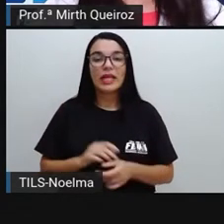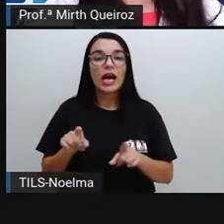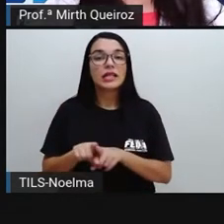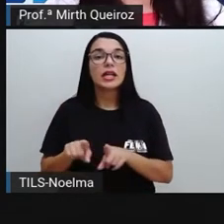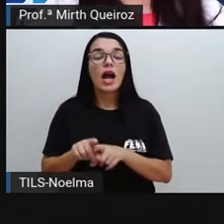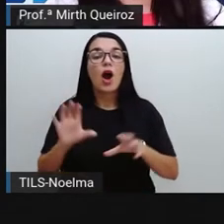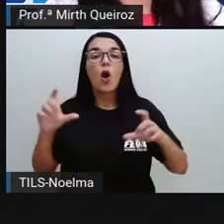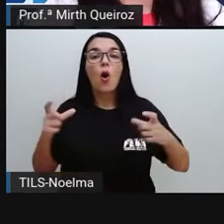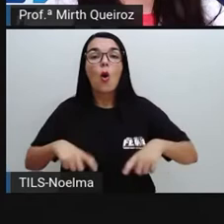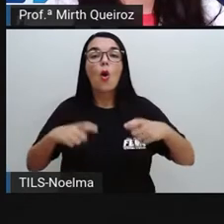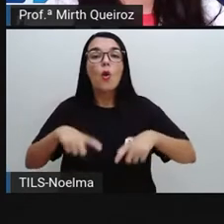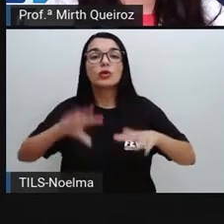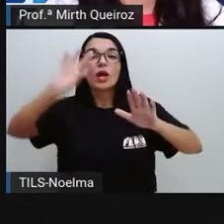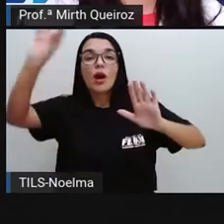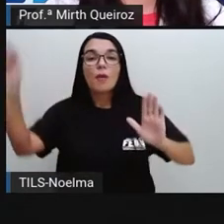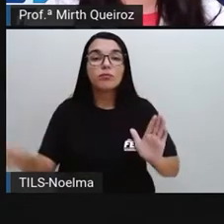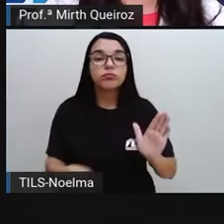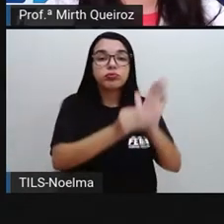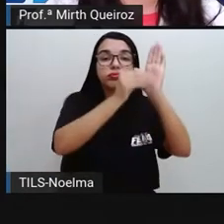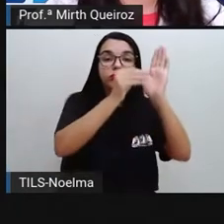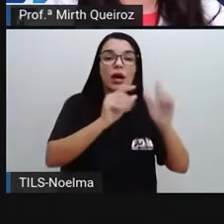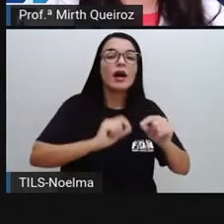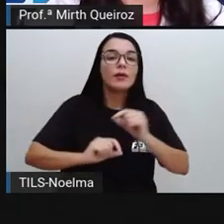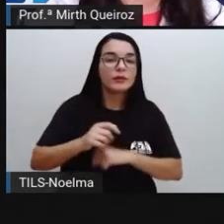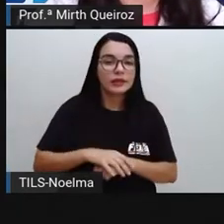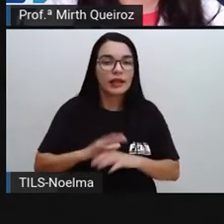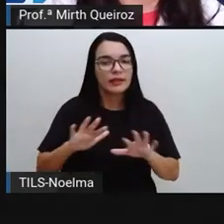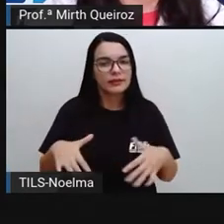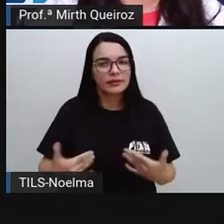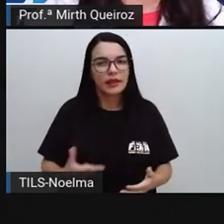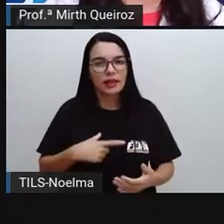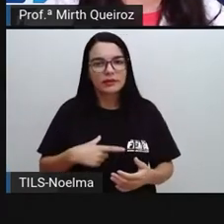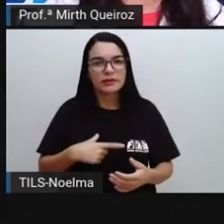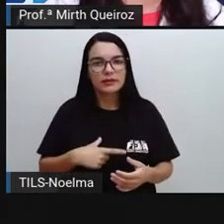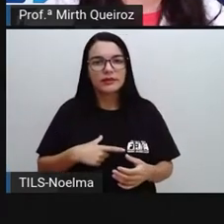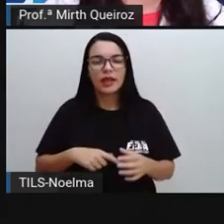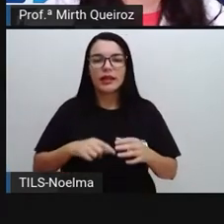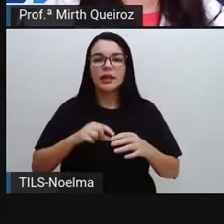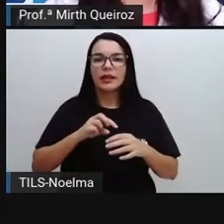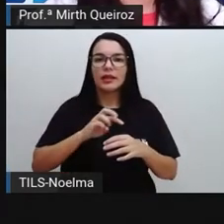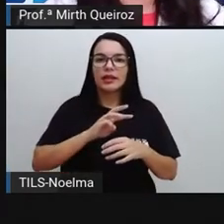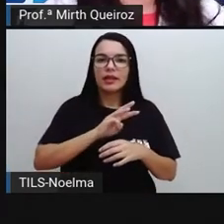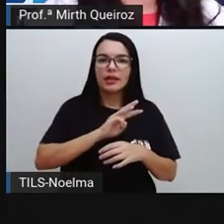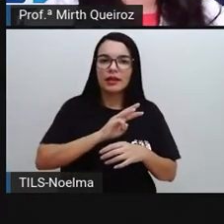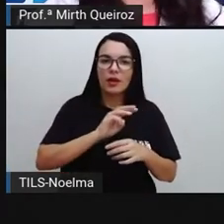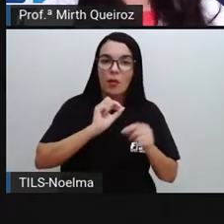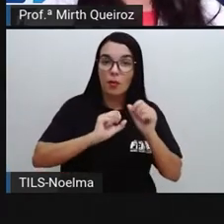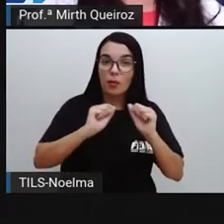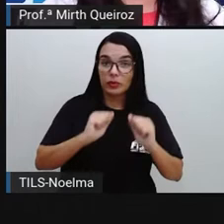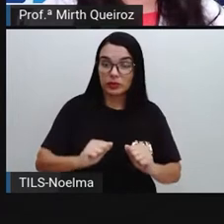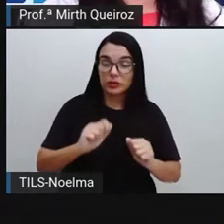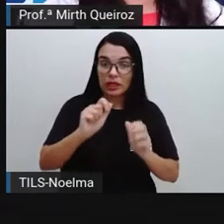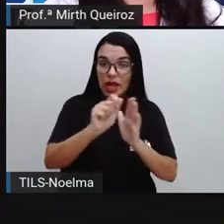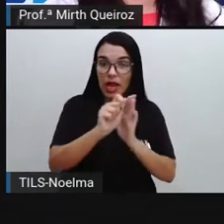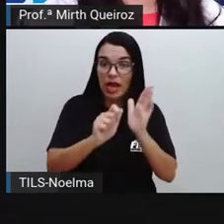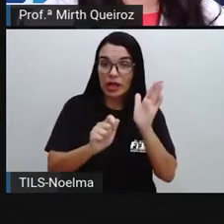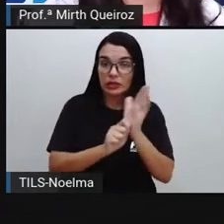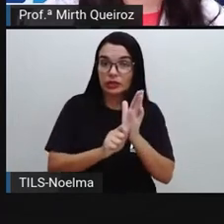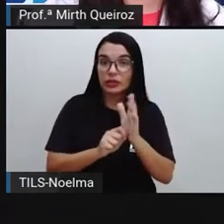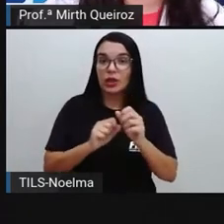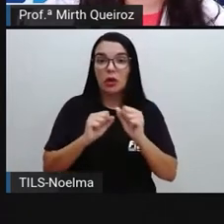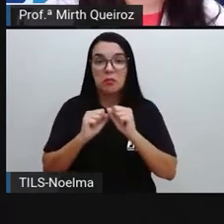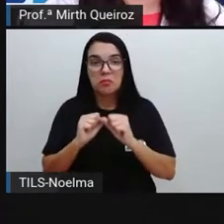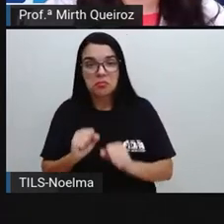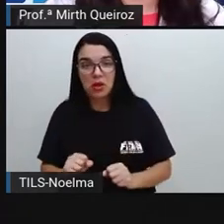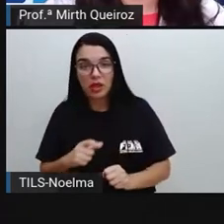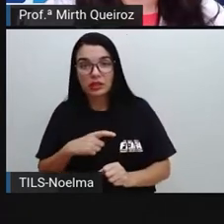publicado em mídia especializada, esse tipo de artigo, geralmente, ele é publicado nesse tipo de mídia, pode ser periódicos científicos,